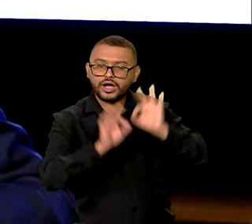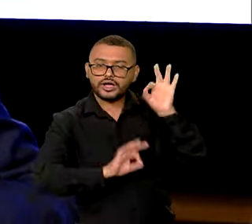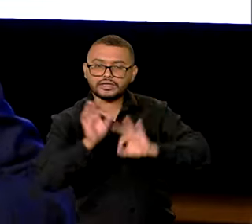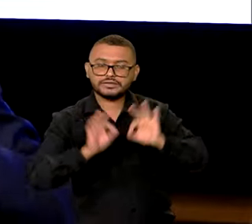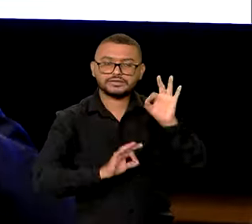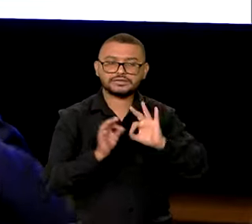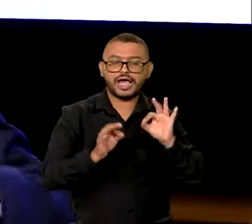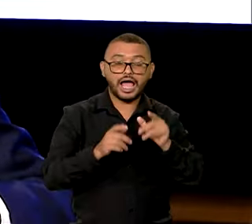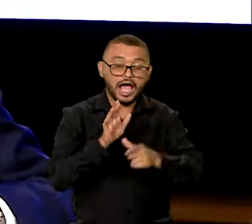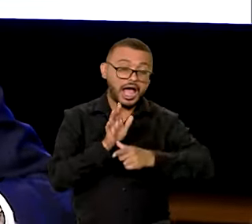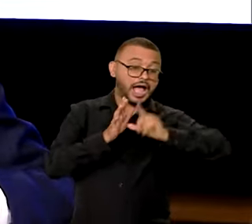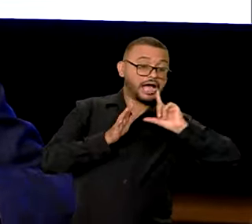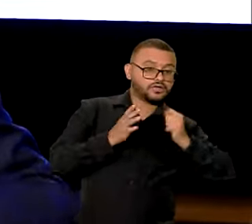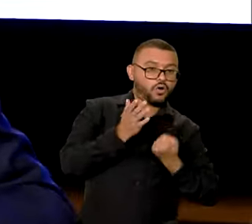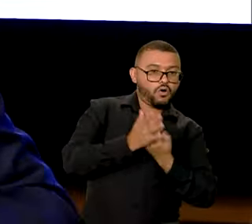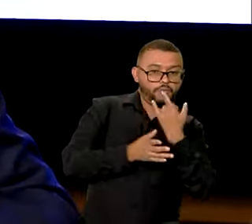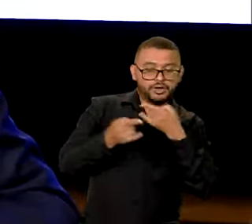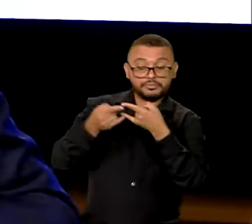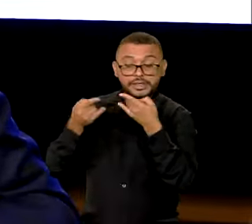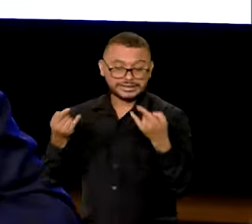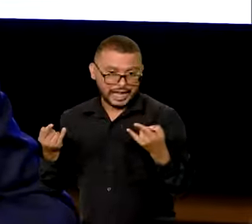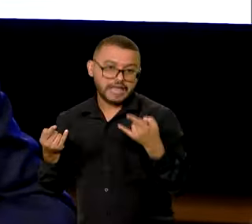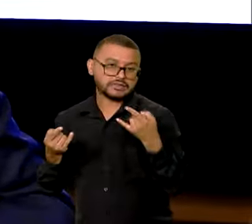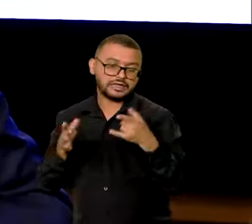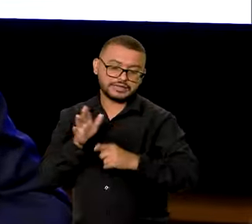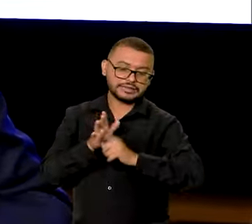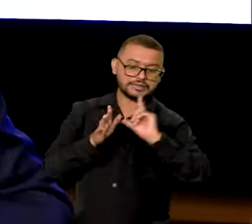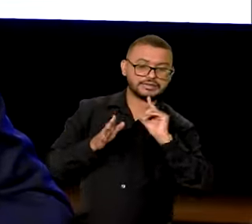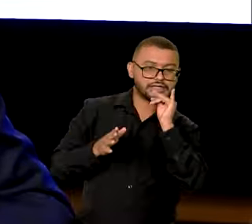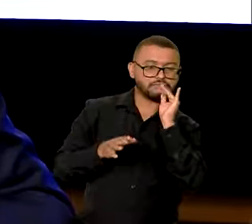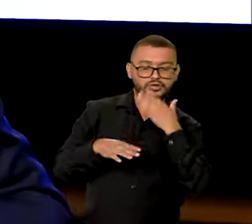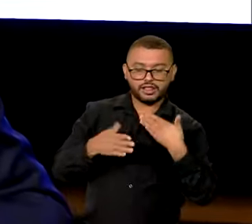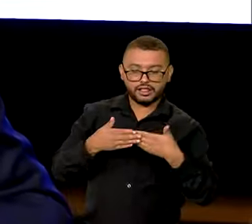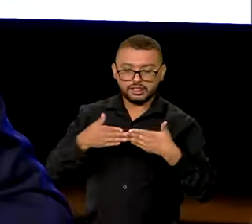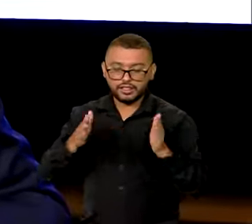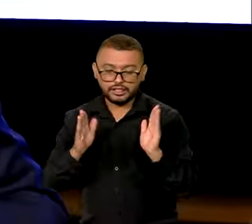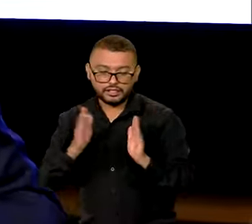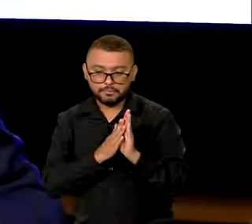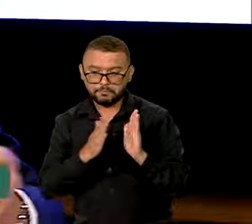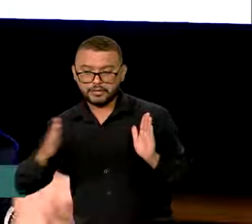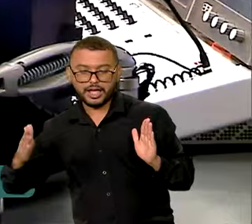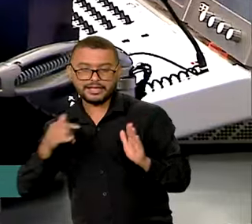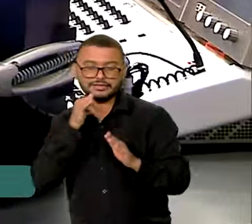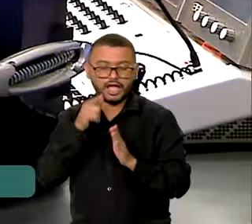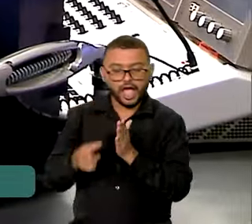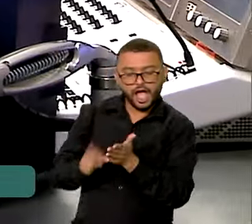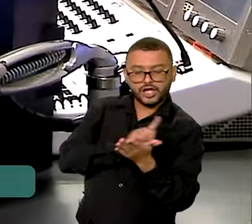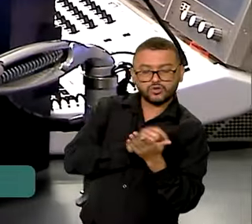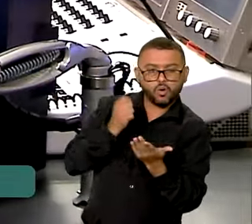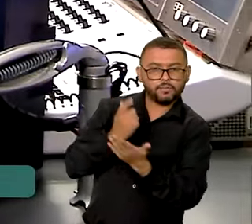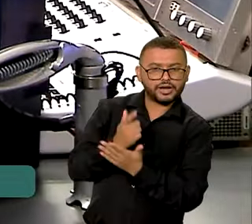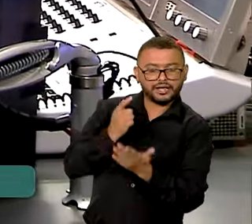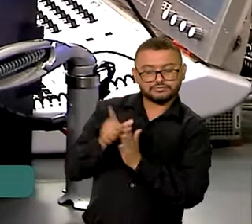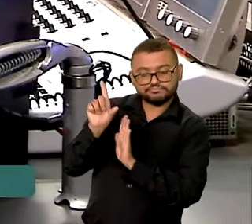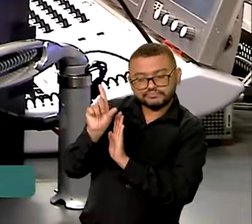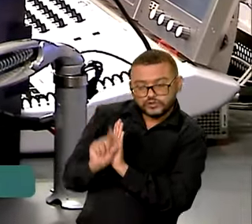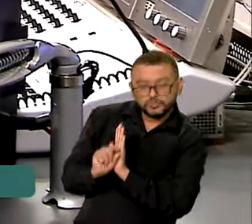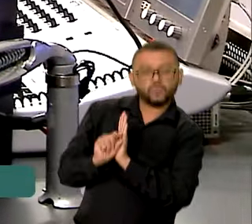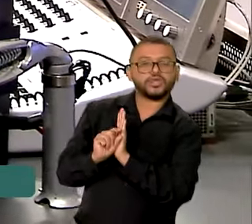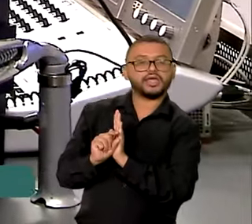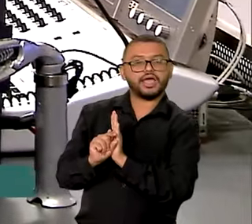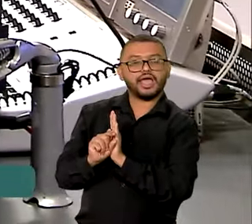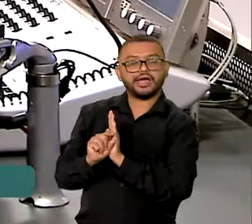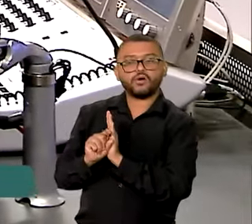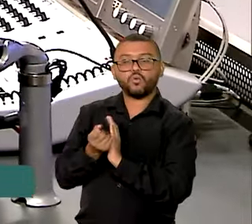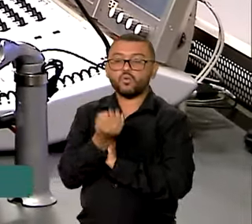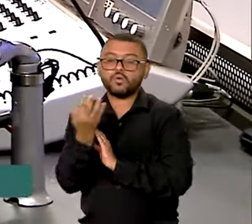das passagens compradas com mais prazo, eu tenho certeza que isso terá um impacto na redução, cada vez mais,